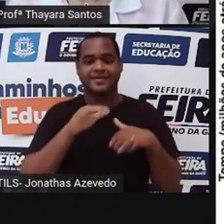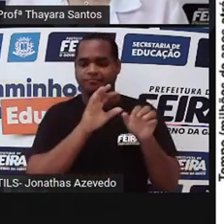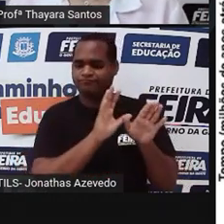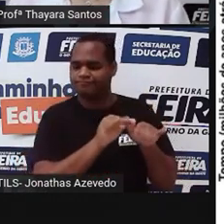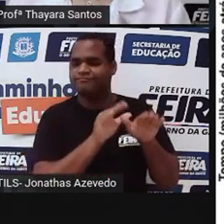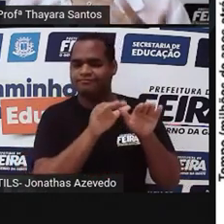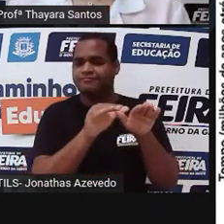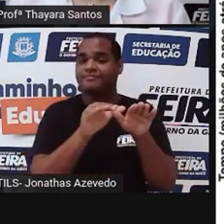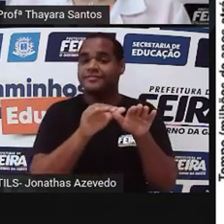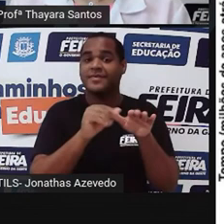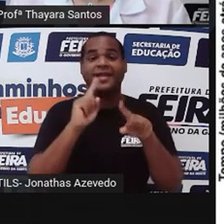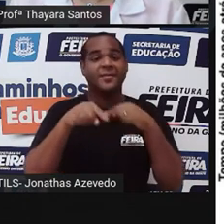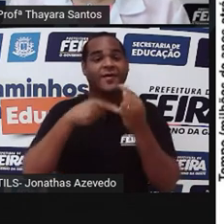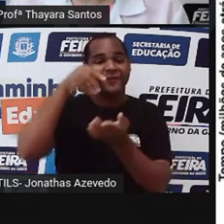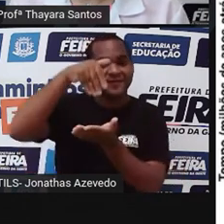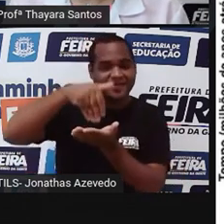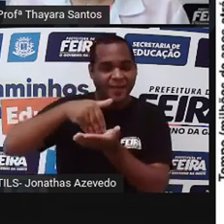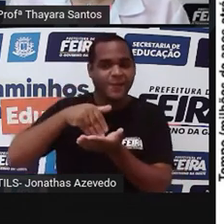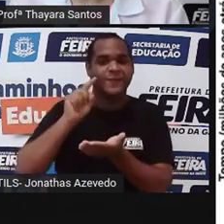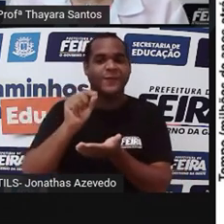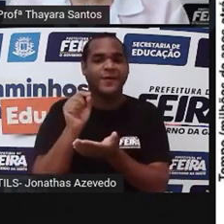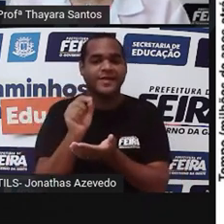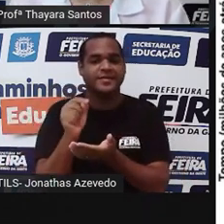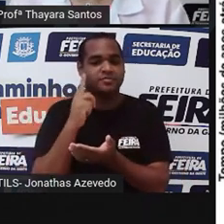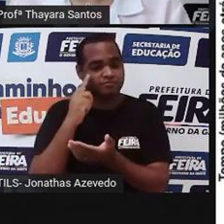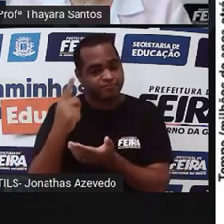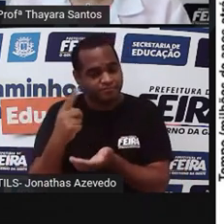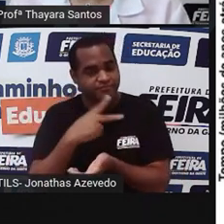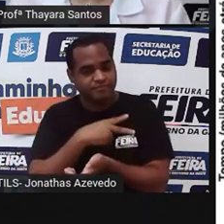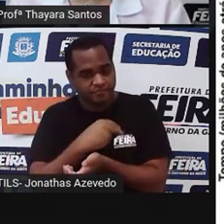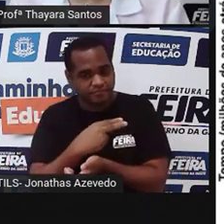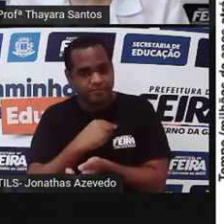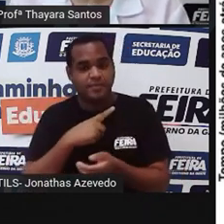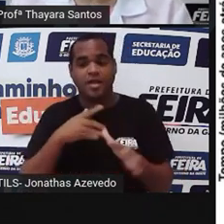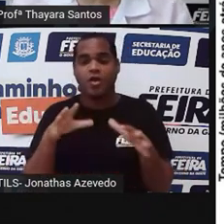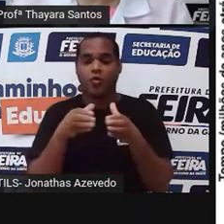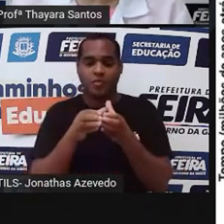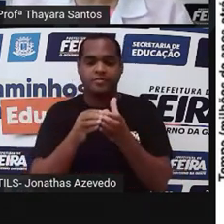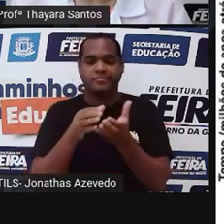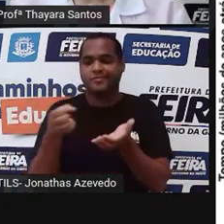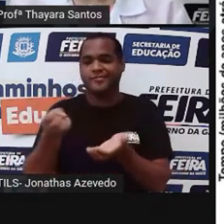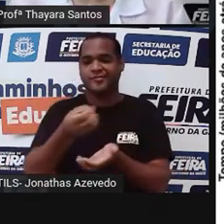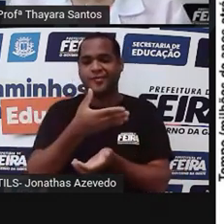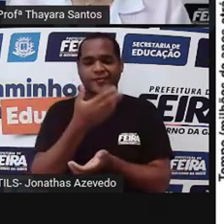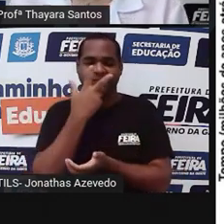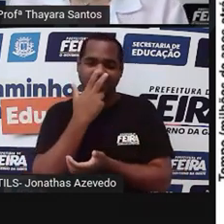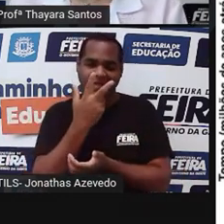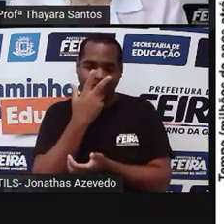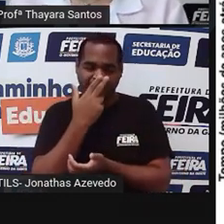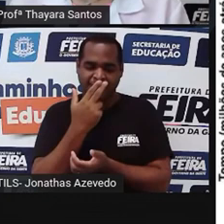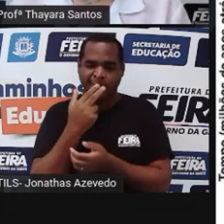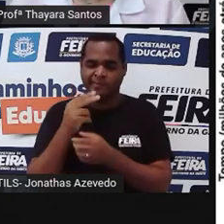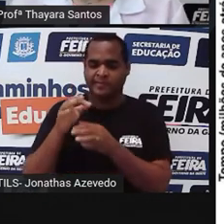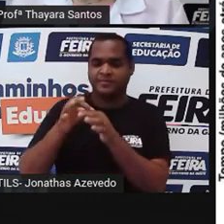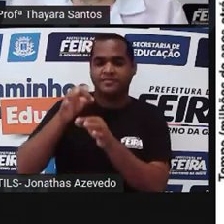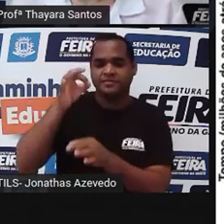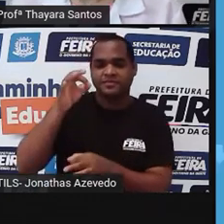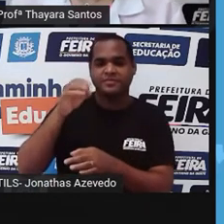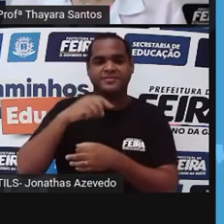e, por fim, os mamíferos. Então, os mamíferos seriam o grupo mais recente desses vertebrados.